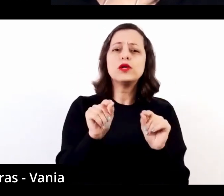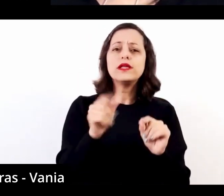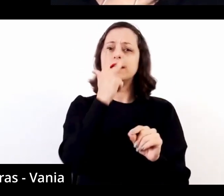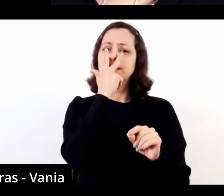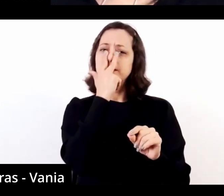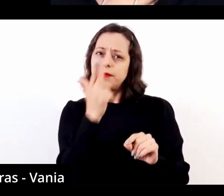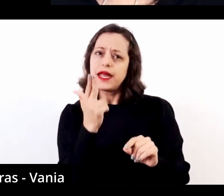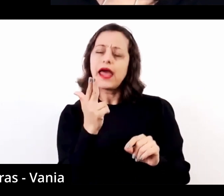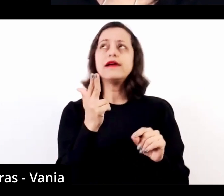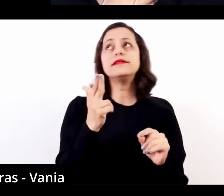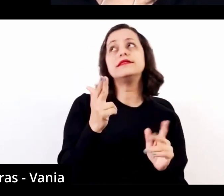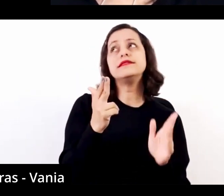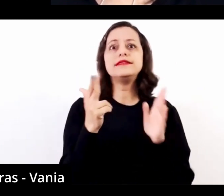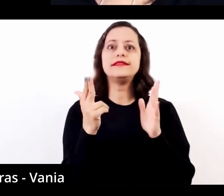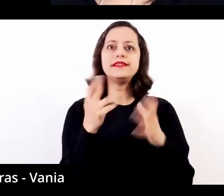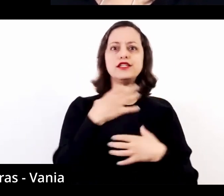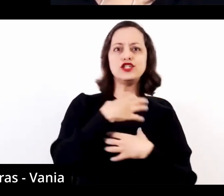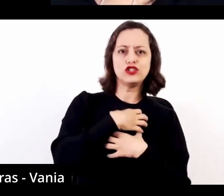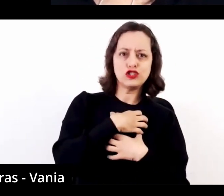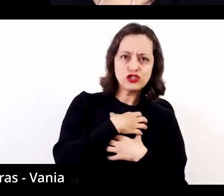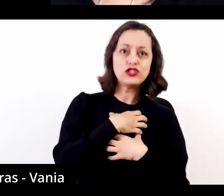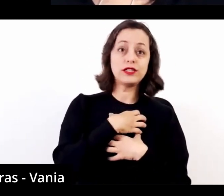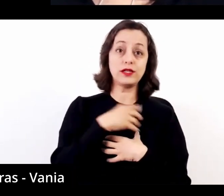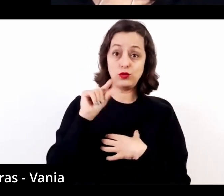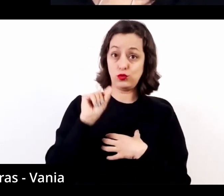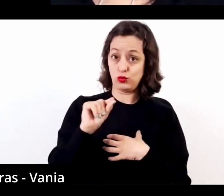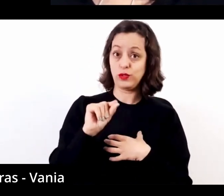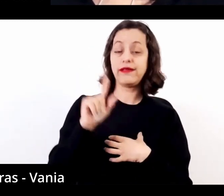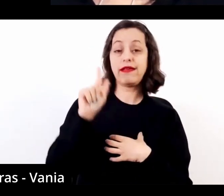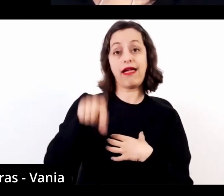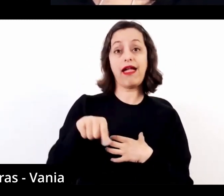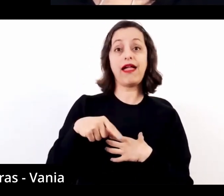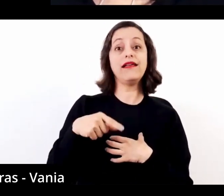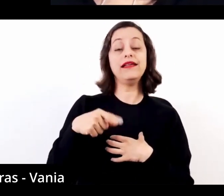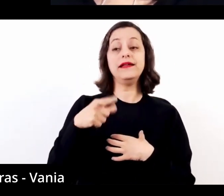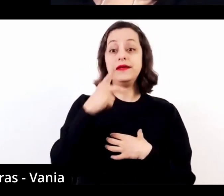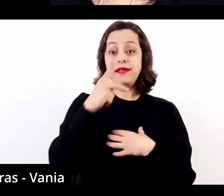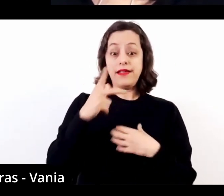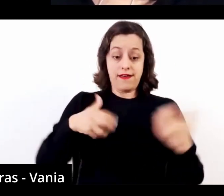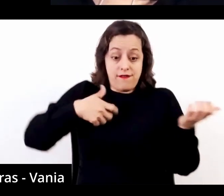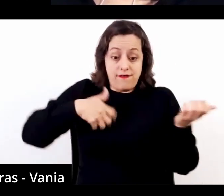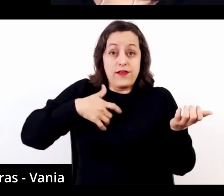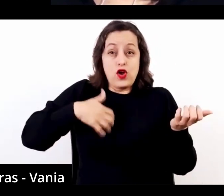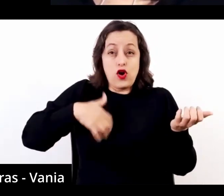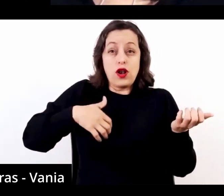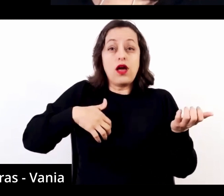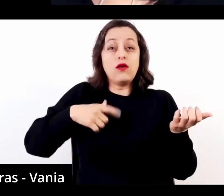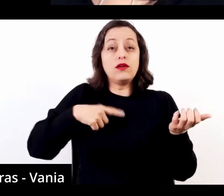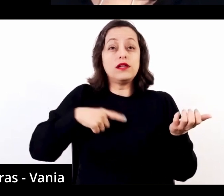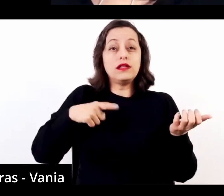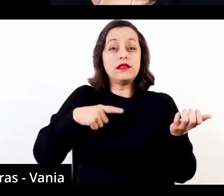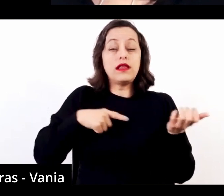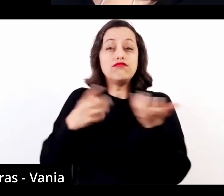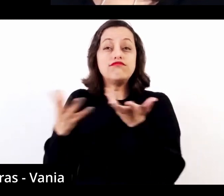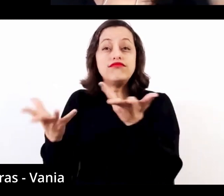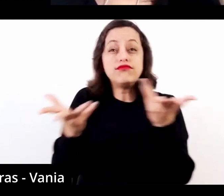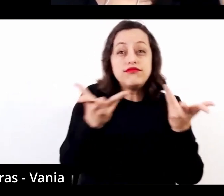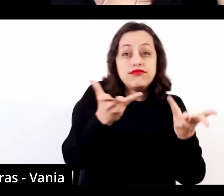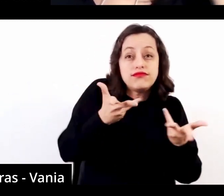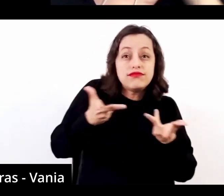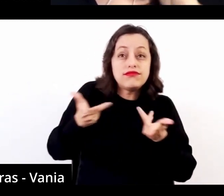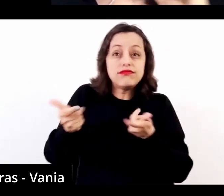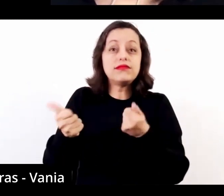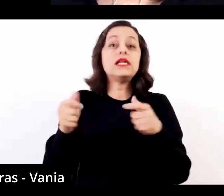dupla, inicialmente, condição, do virtuosismo que o violão pode provocar e da